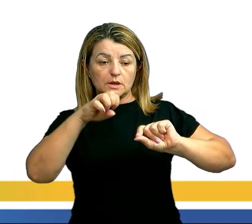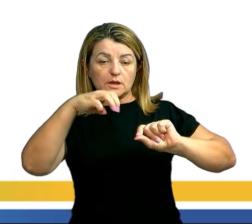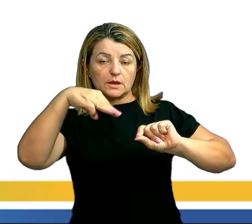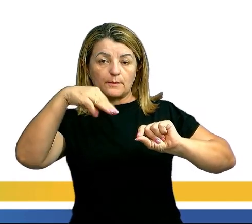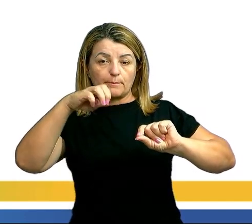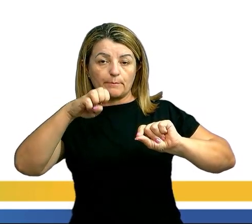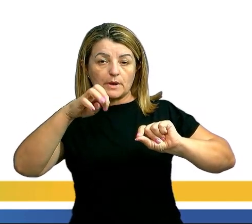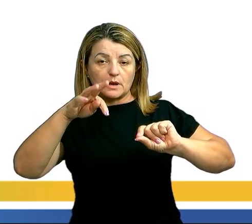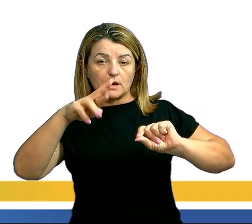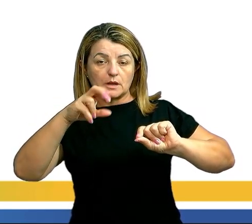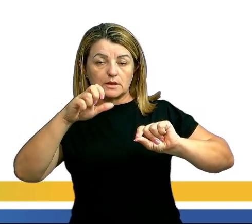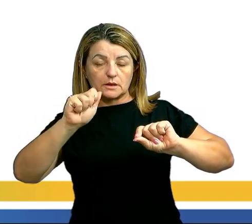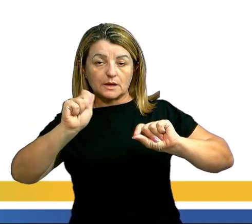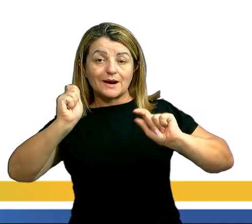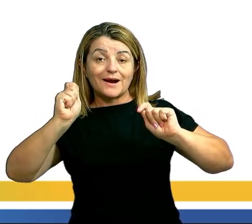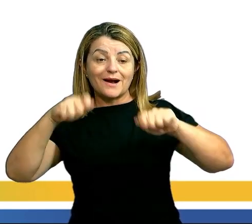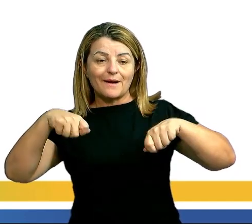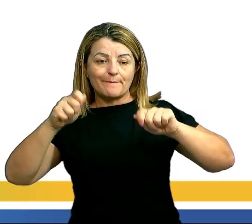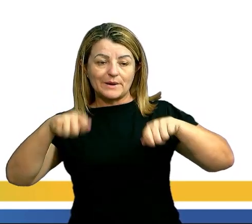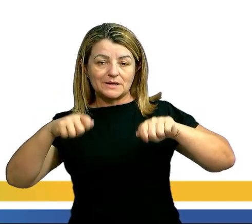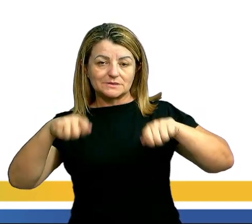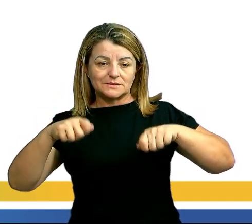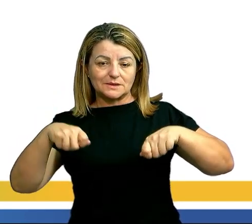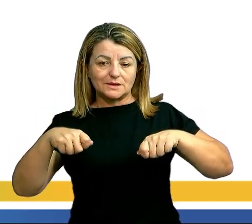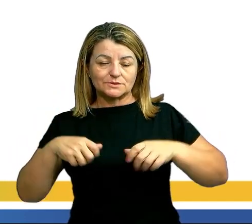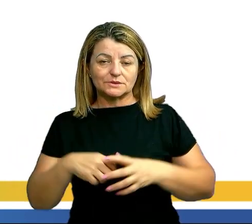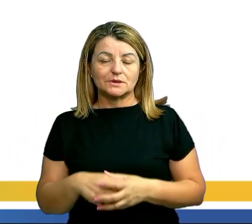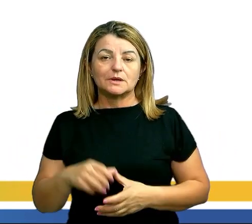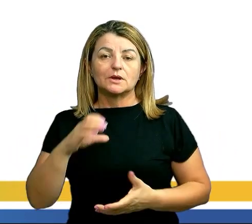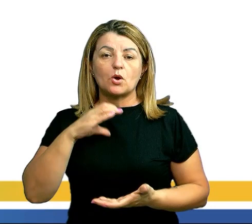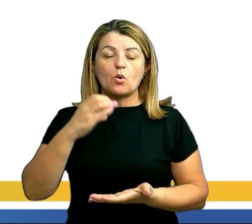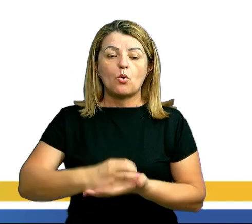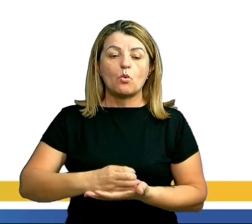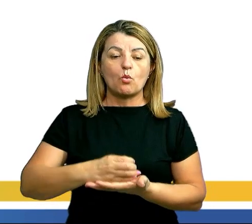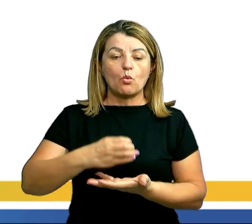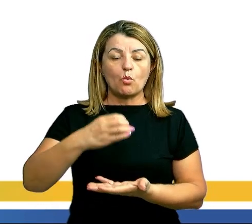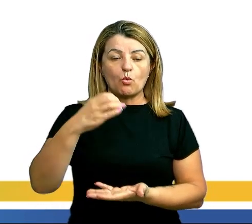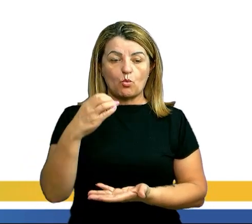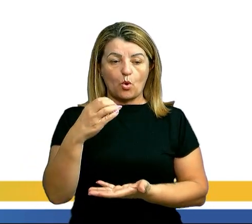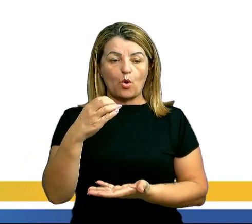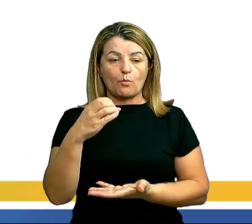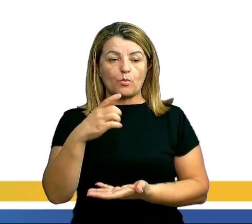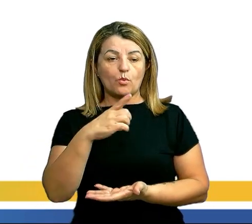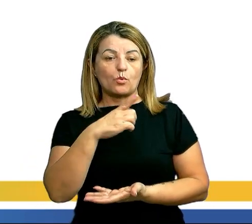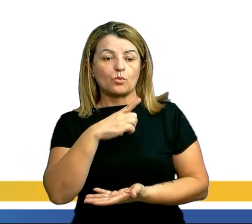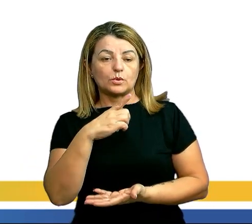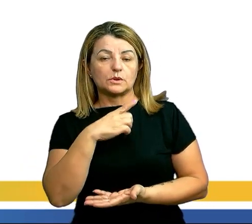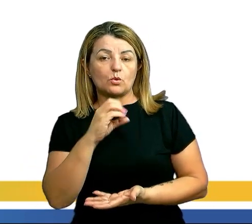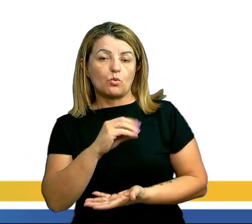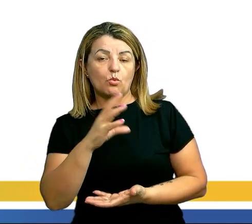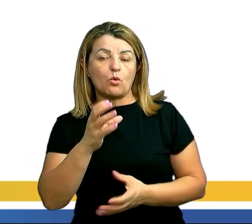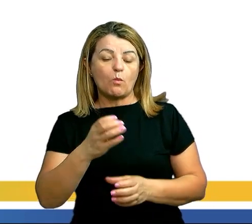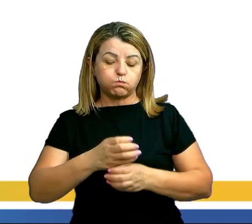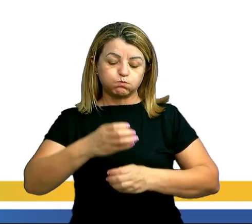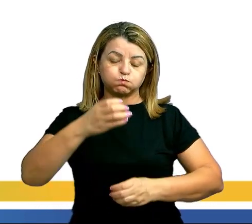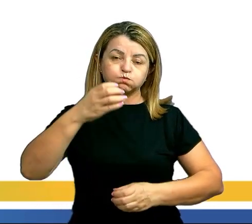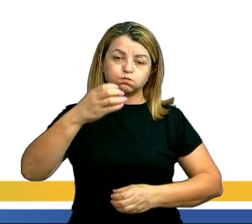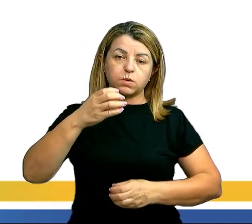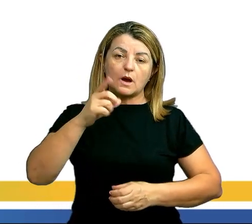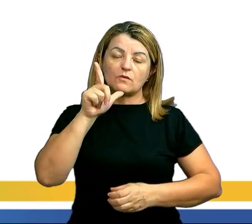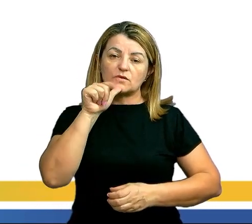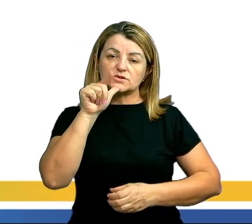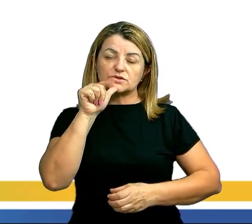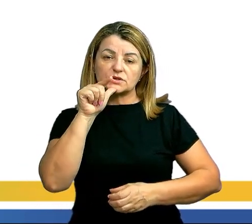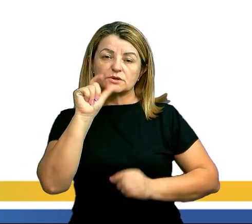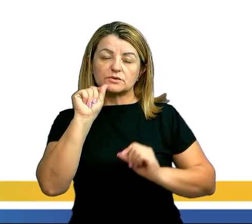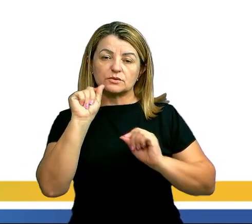se já viu um copo Stanley, ou tem um copo Stanley, o é que você vai observar nesses copos? Ou garrafas térmicas de café. Ela tem